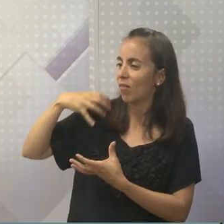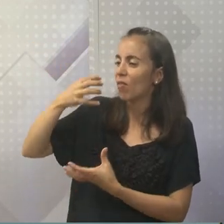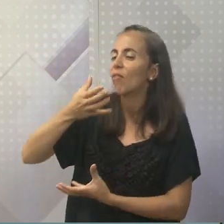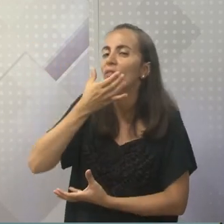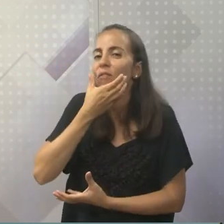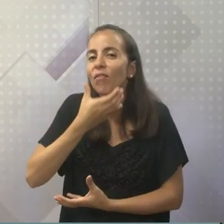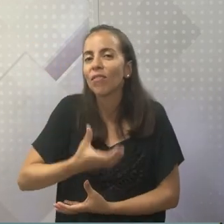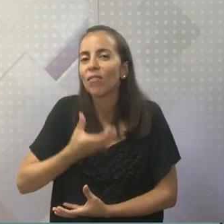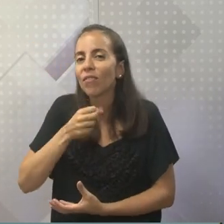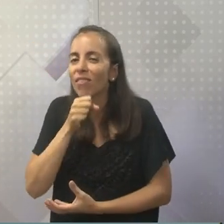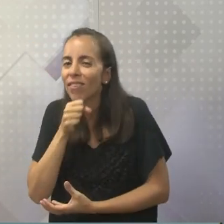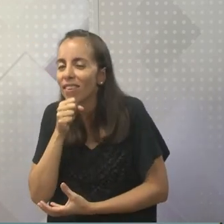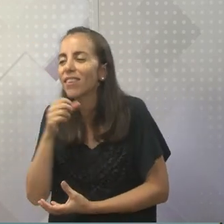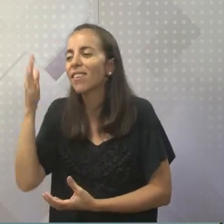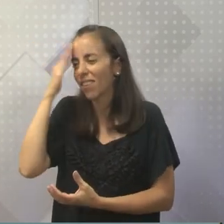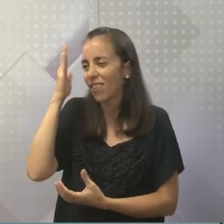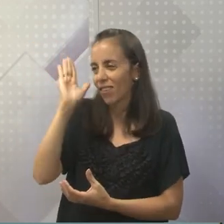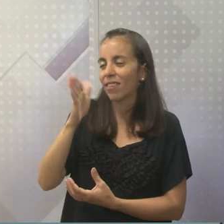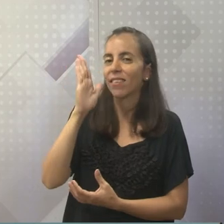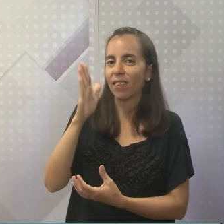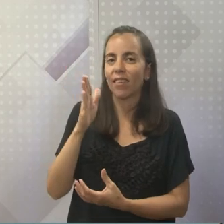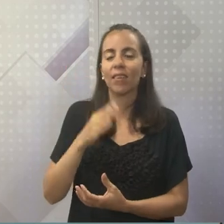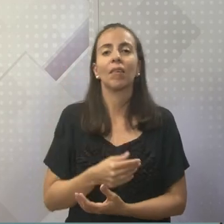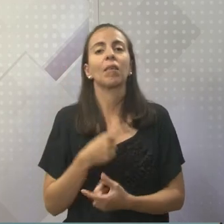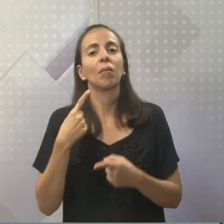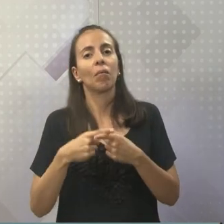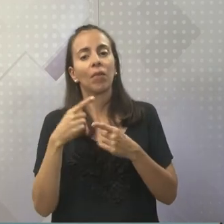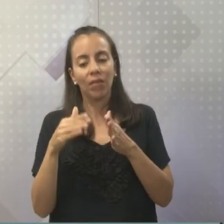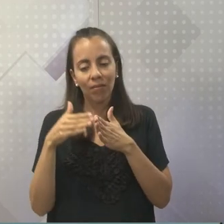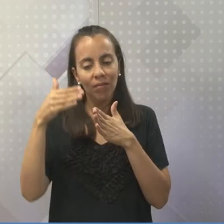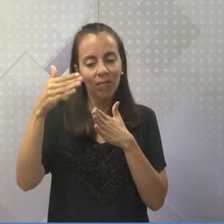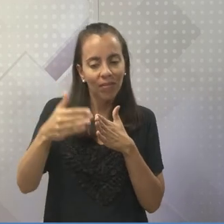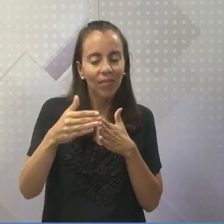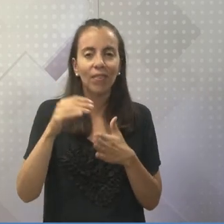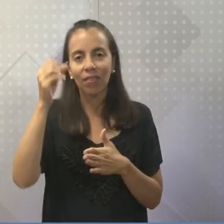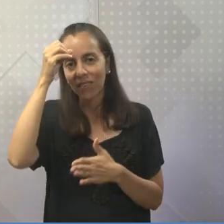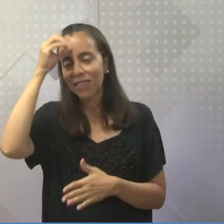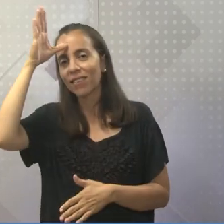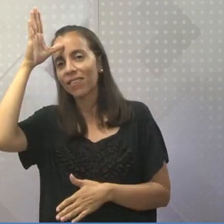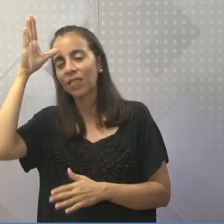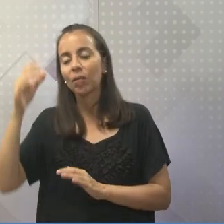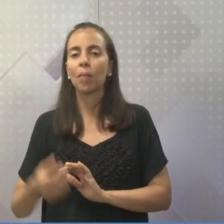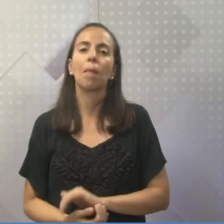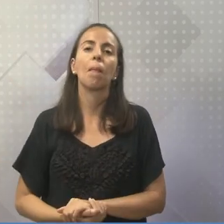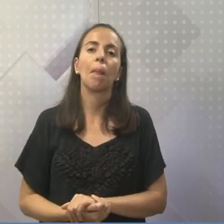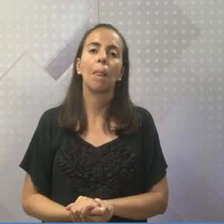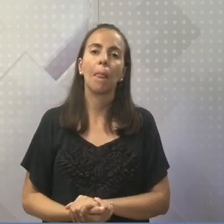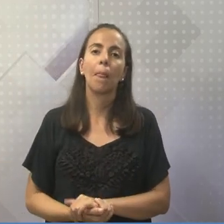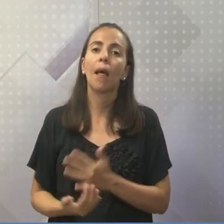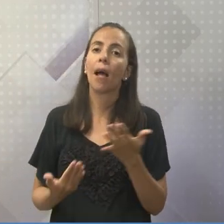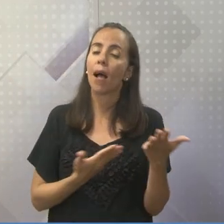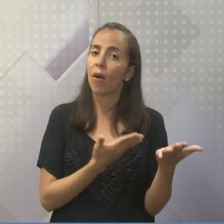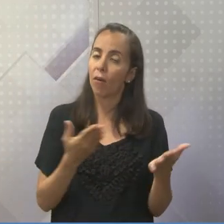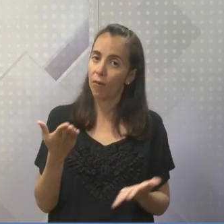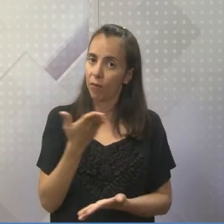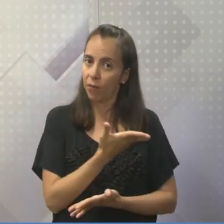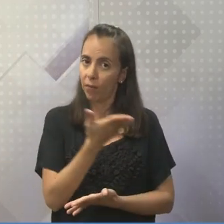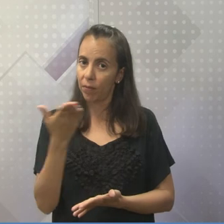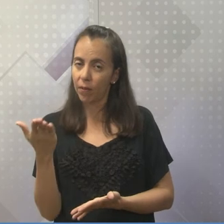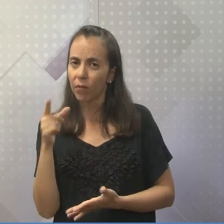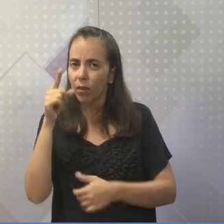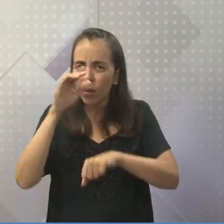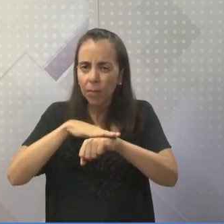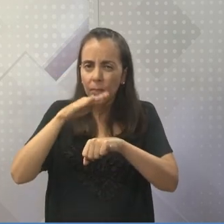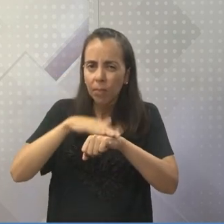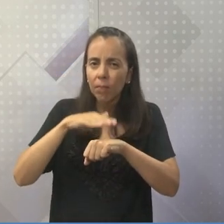Conhecimento, gente, é muito bom. Você sempre vai estar um passo à frente das pessoas. Olha só. Agora é a vez de vocês. Eu quero que com suas